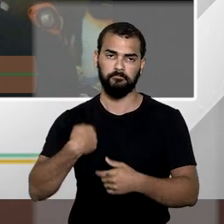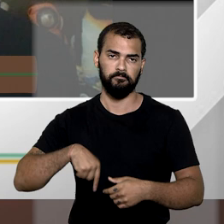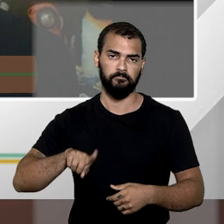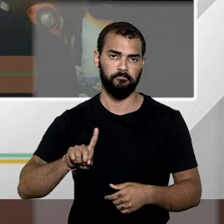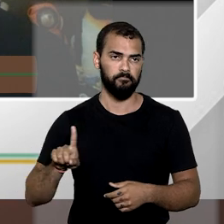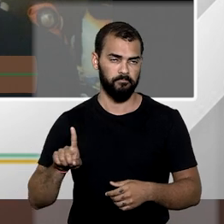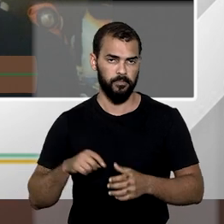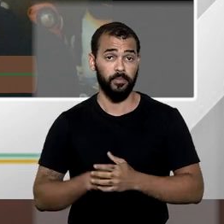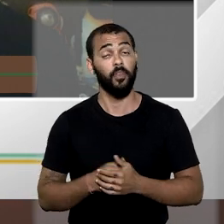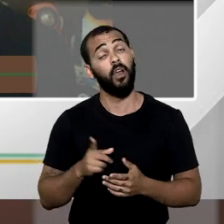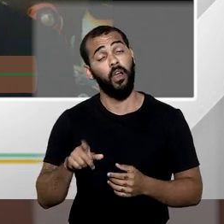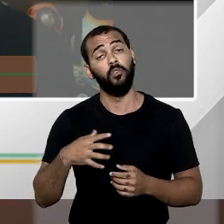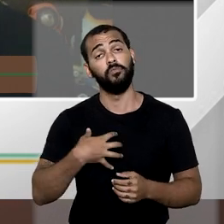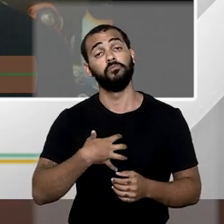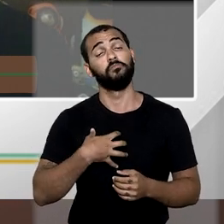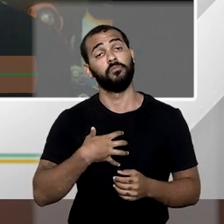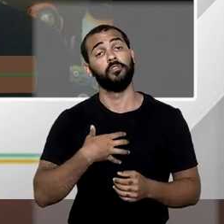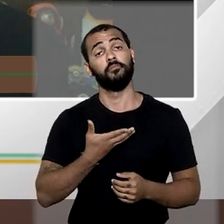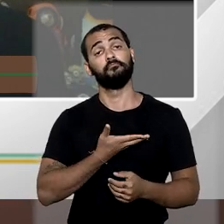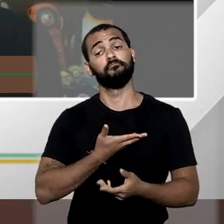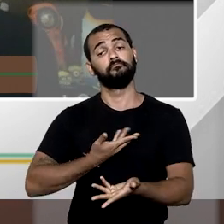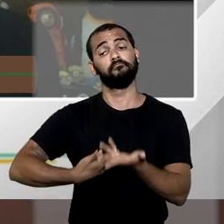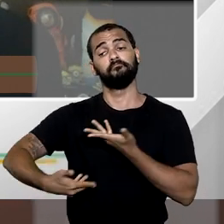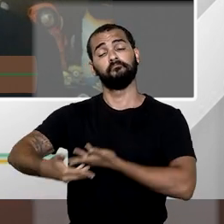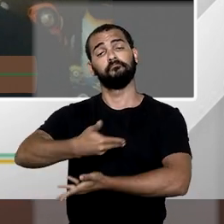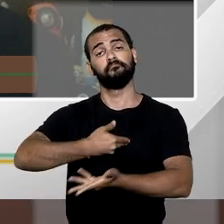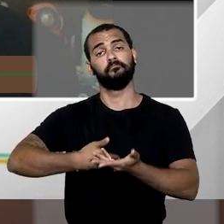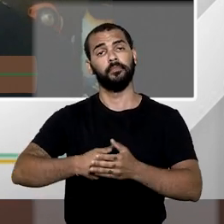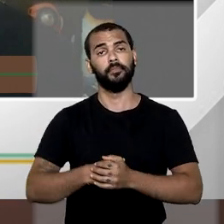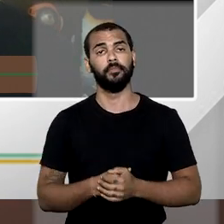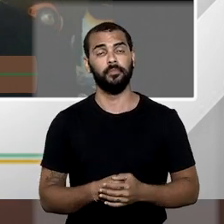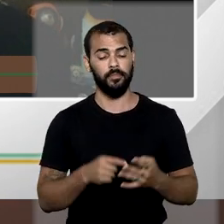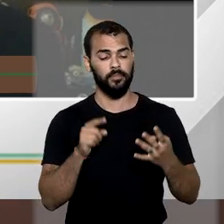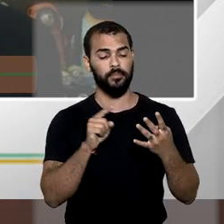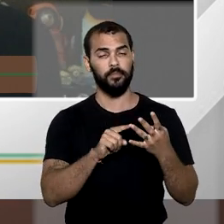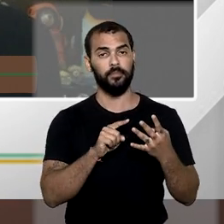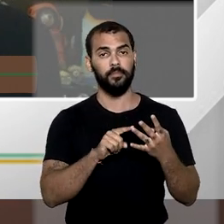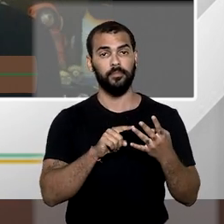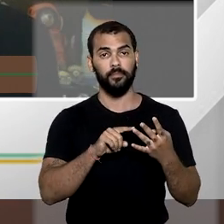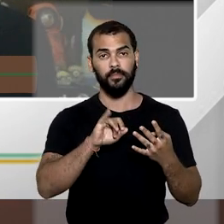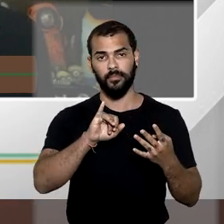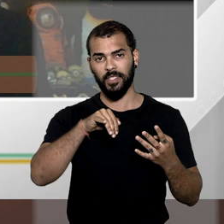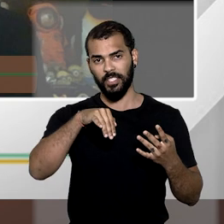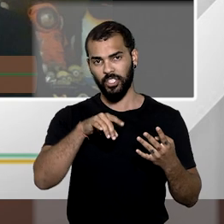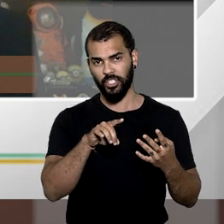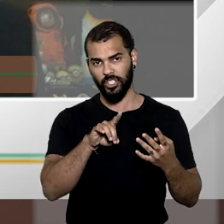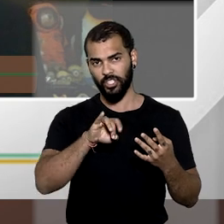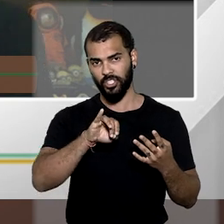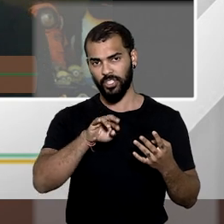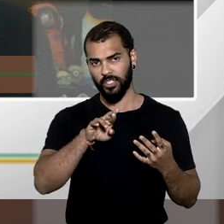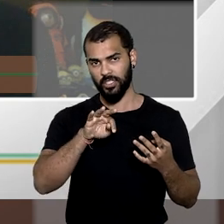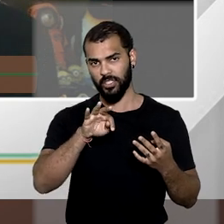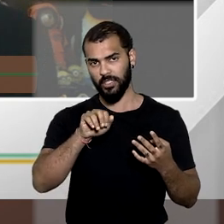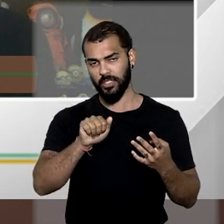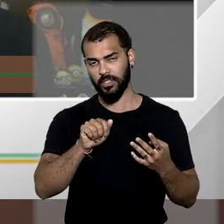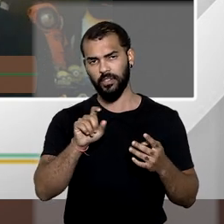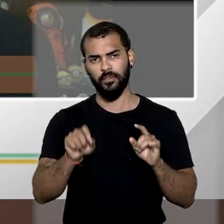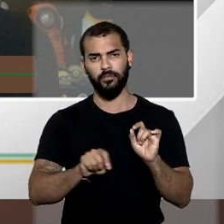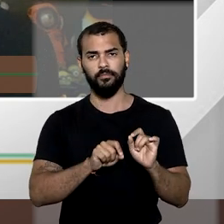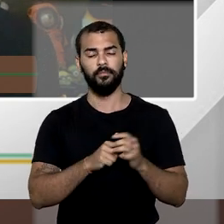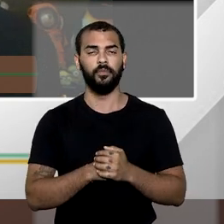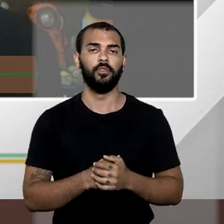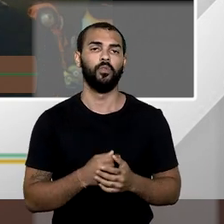desapropriação amigável, quando chega a bom termo. A desapropriação indireta é, na realidade, esbulho, é